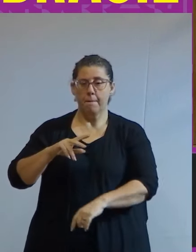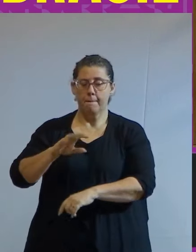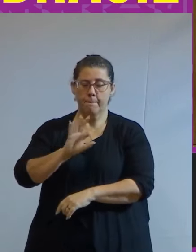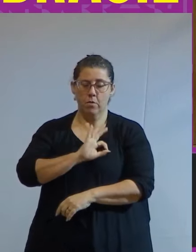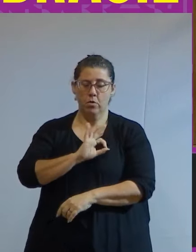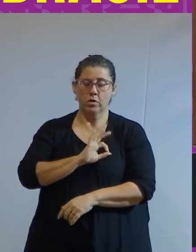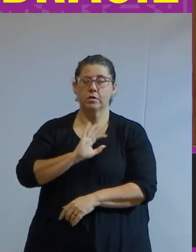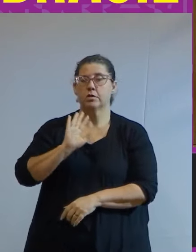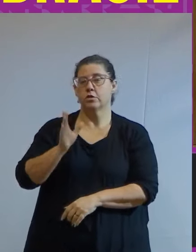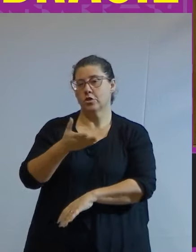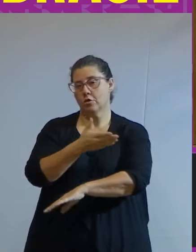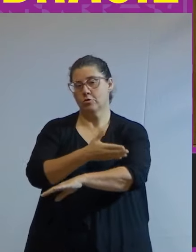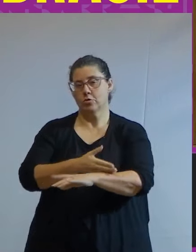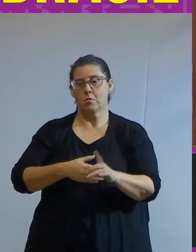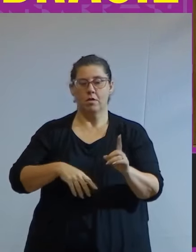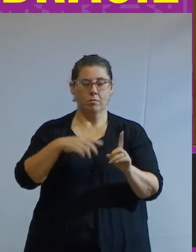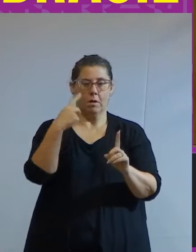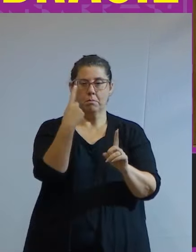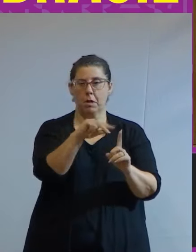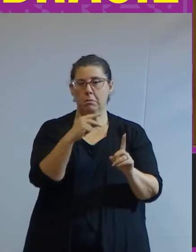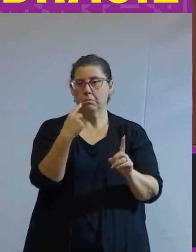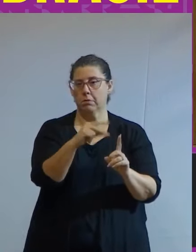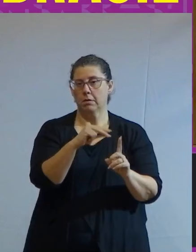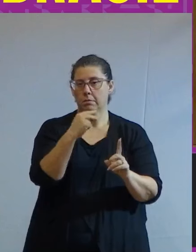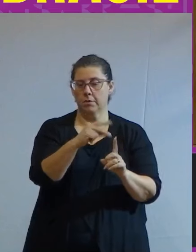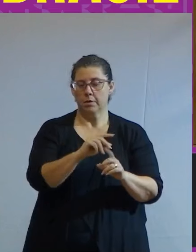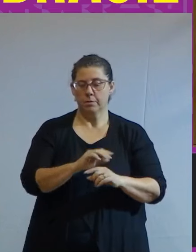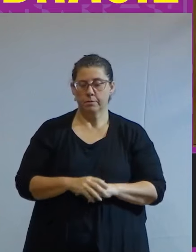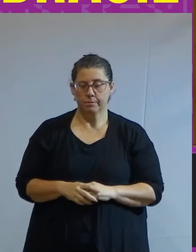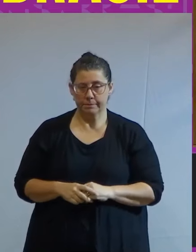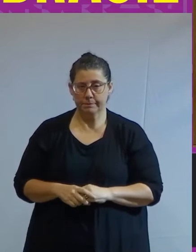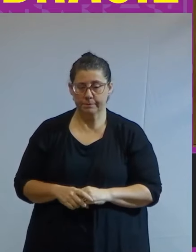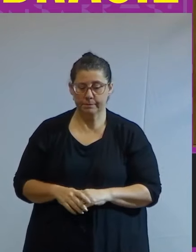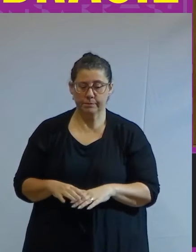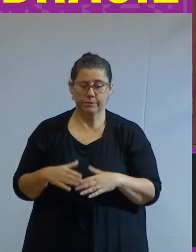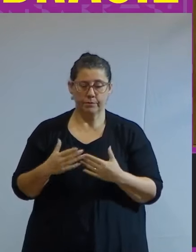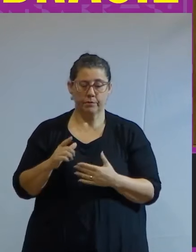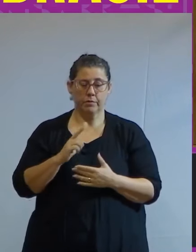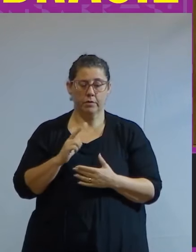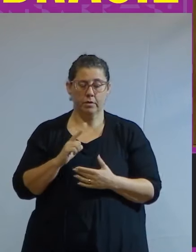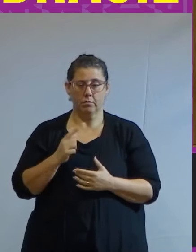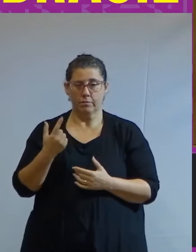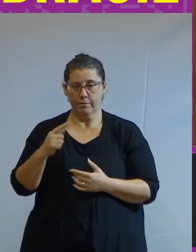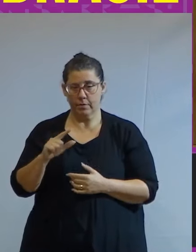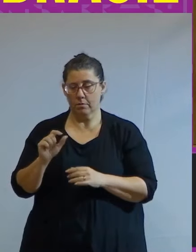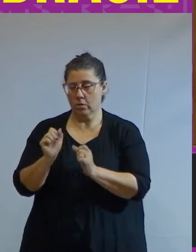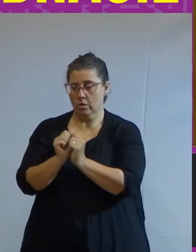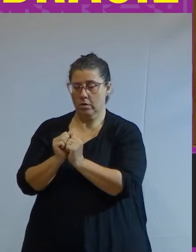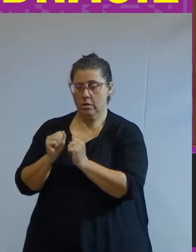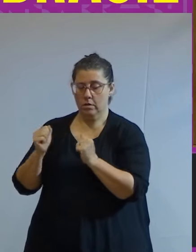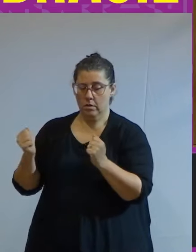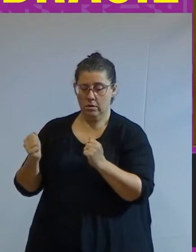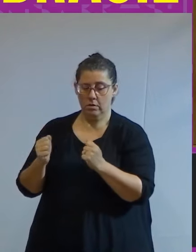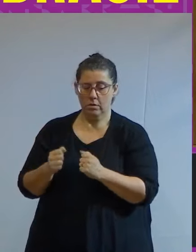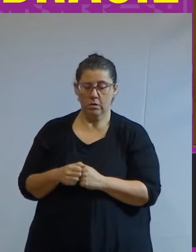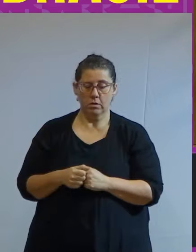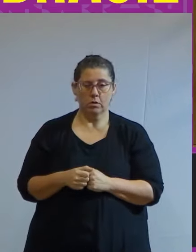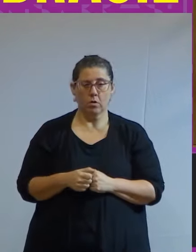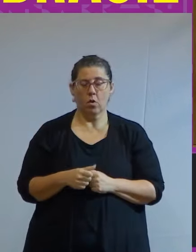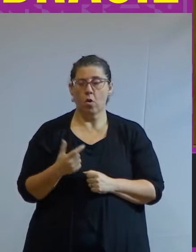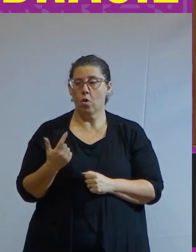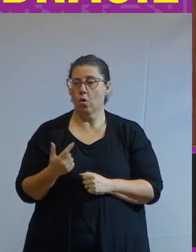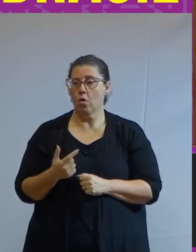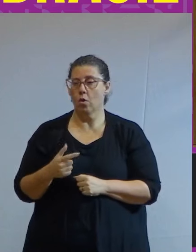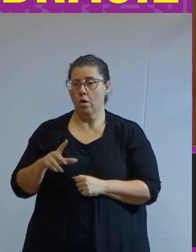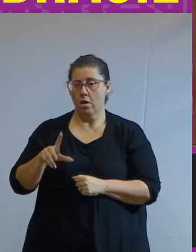estava habituada a bater neles no mesmo sentido temos que mesmo depois da abolição os ex-escravos